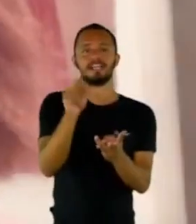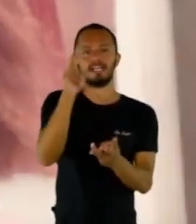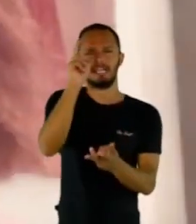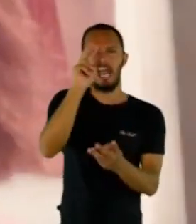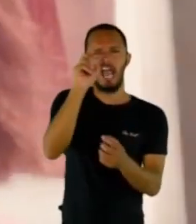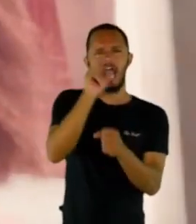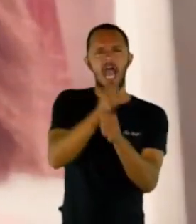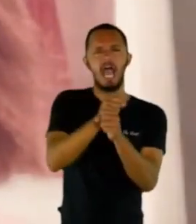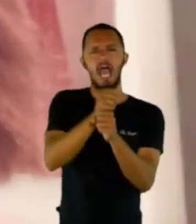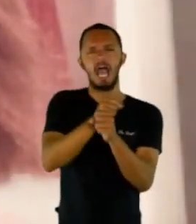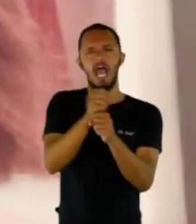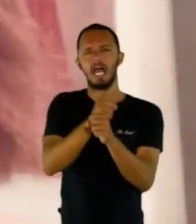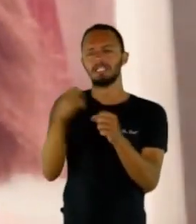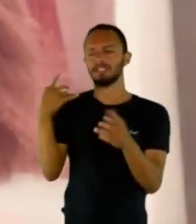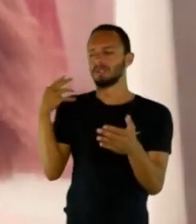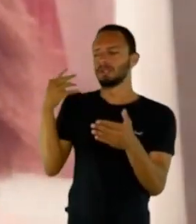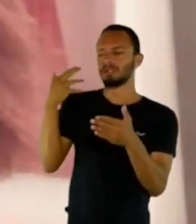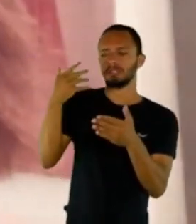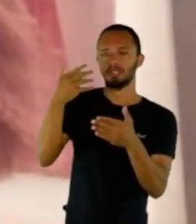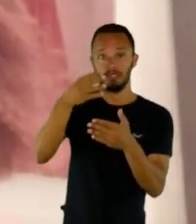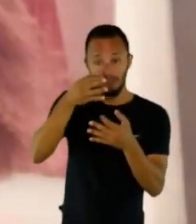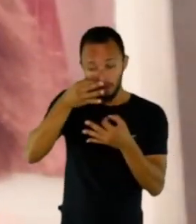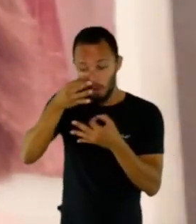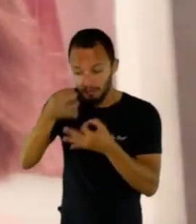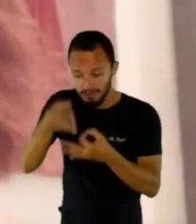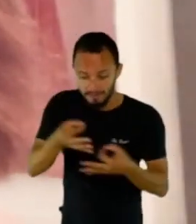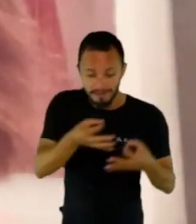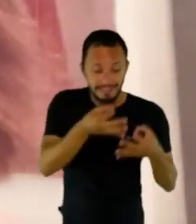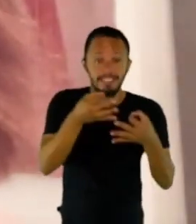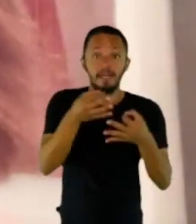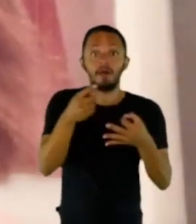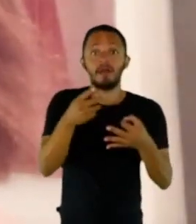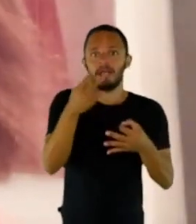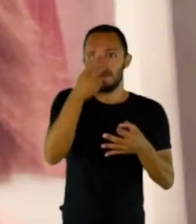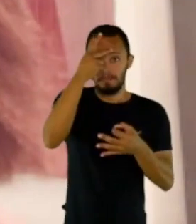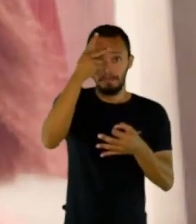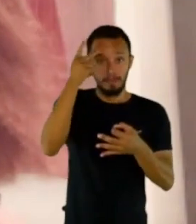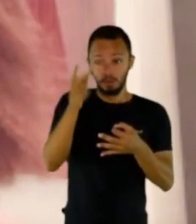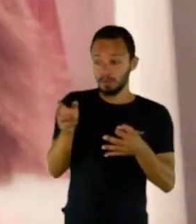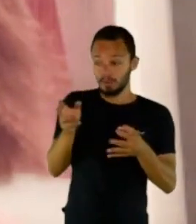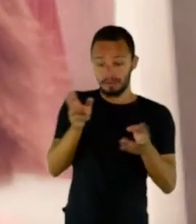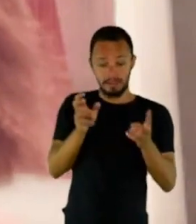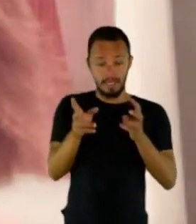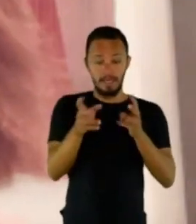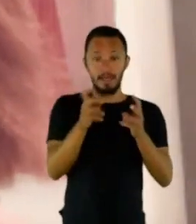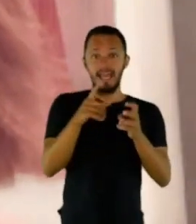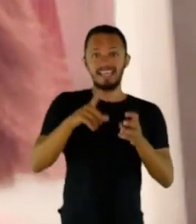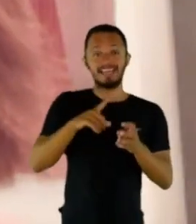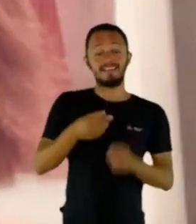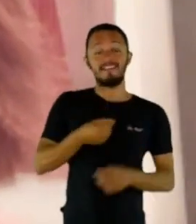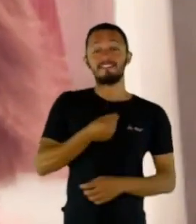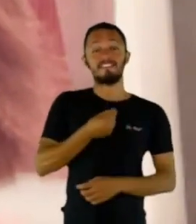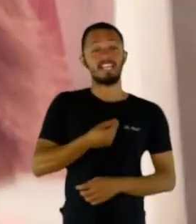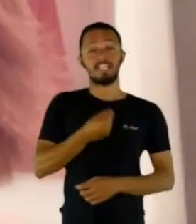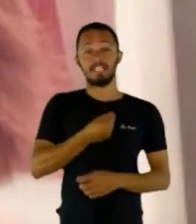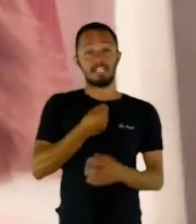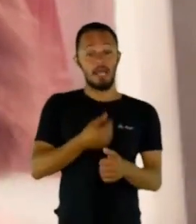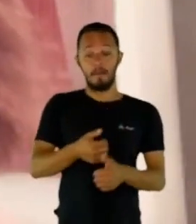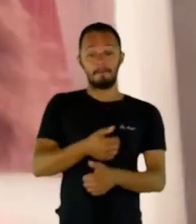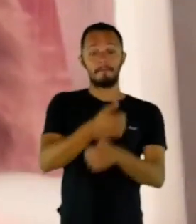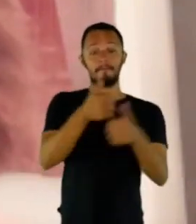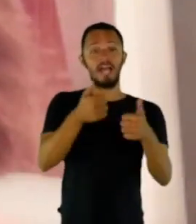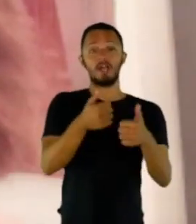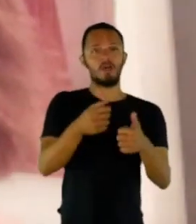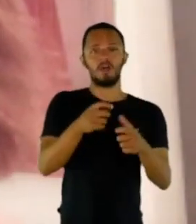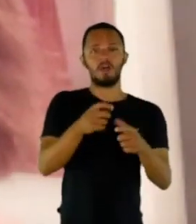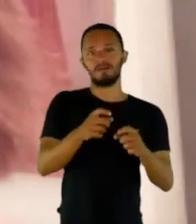e vida. Colecionadora de pessoas e casos tem ao seu lado uma larga vivência, maior que a sua idade e